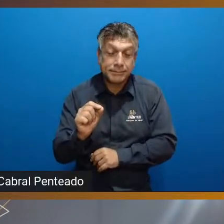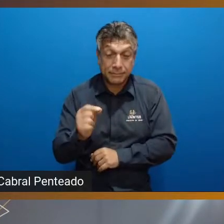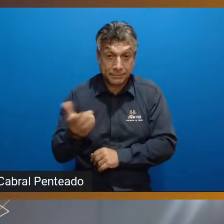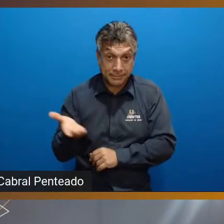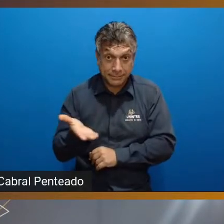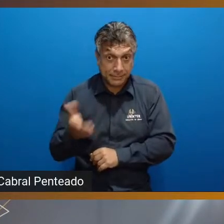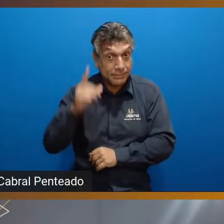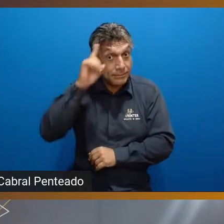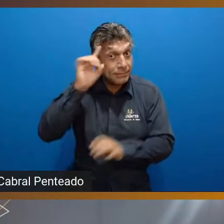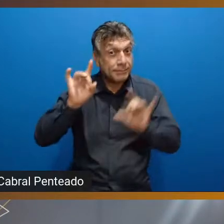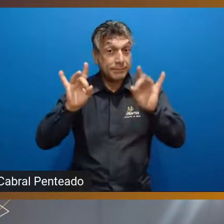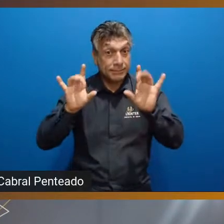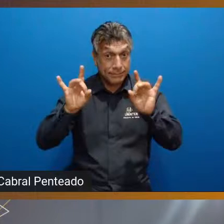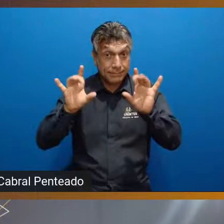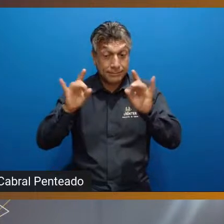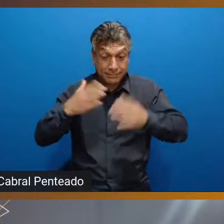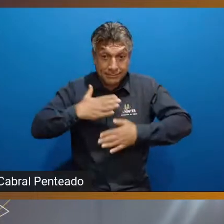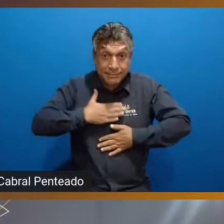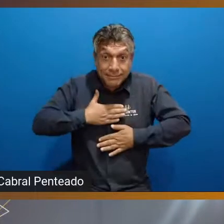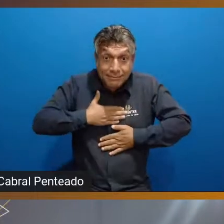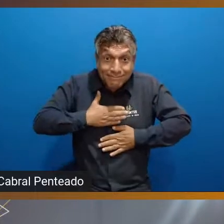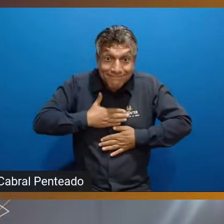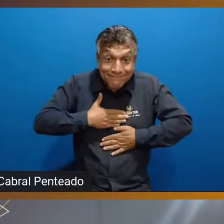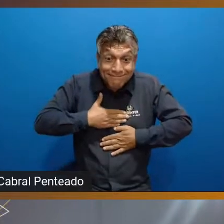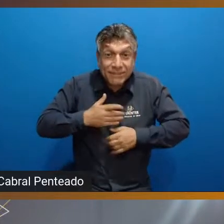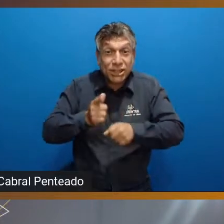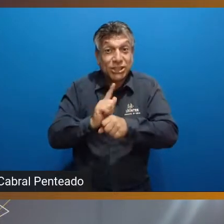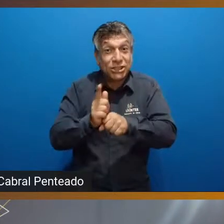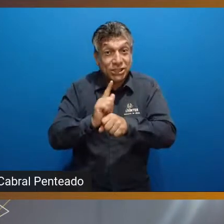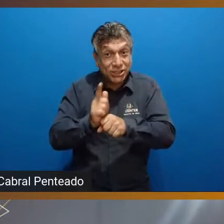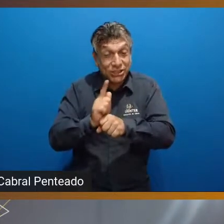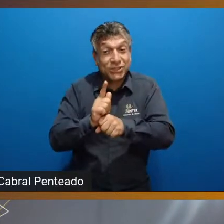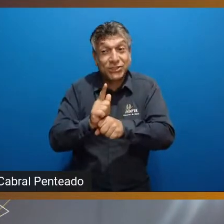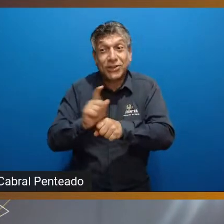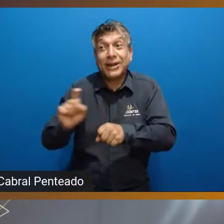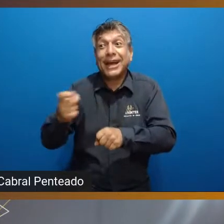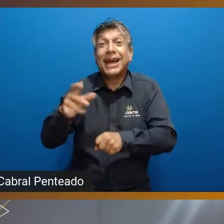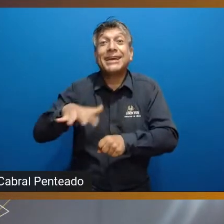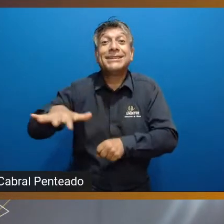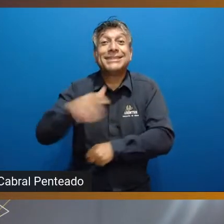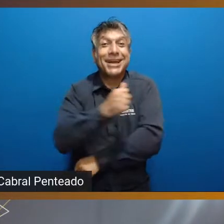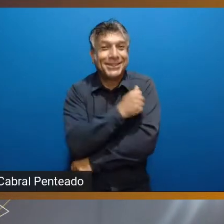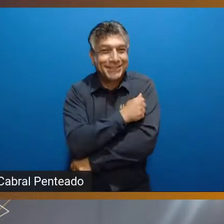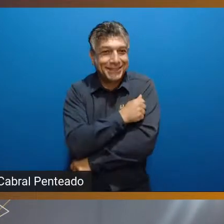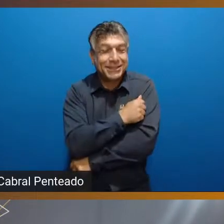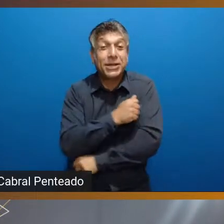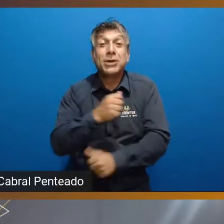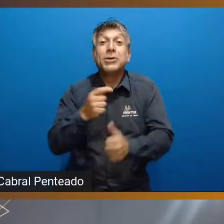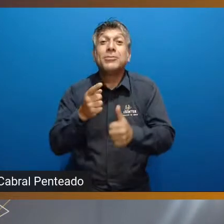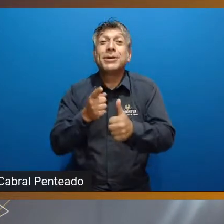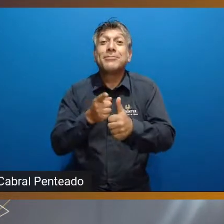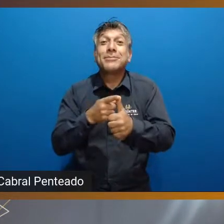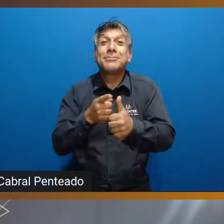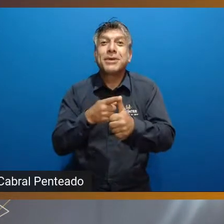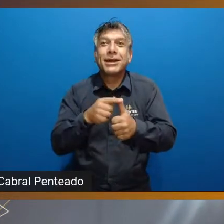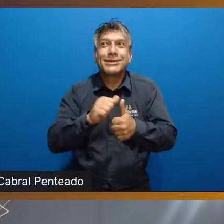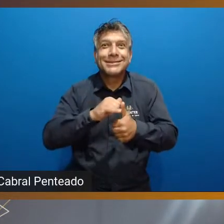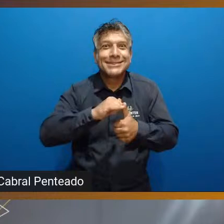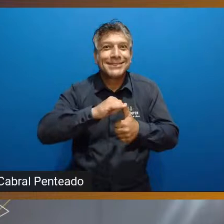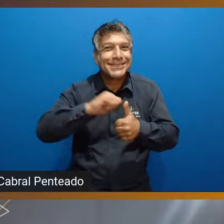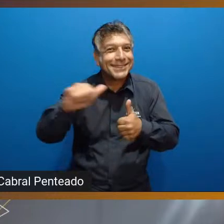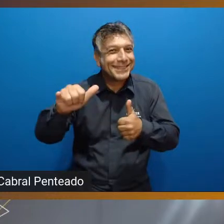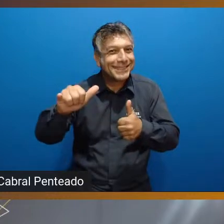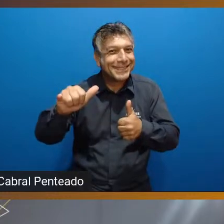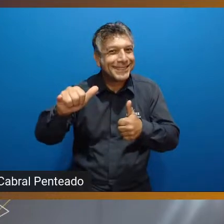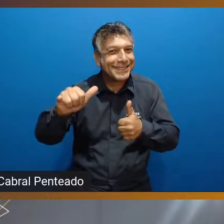é um dia muito especial para mim, enquanto gestor do departamento de egressos, porque eu trago em primeira mão para vocês que